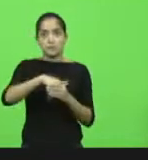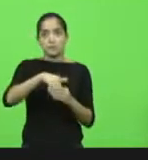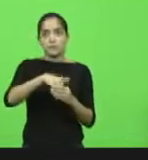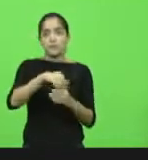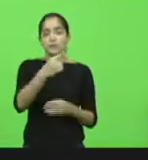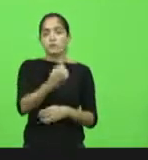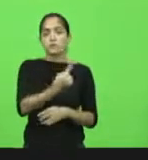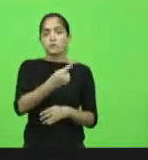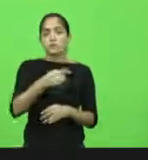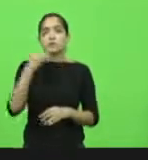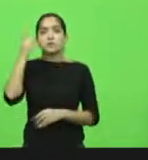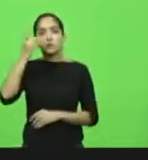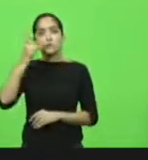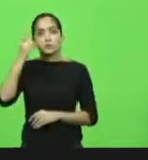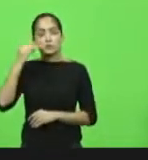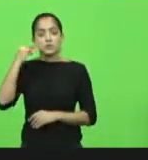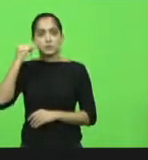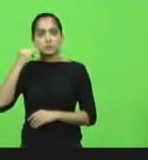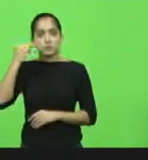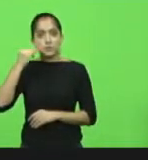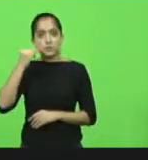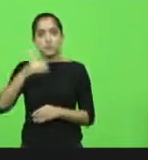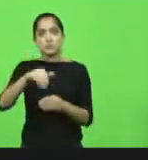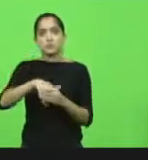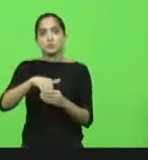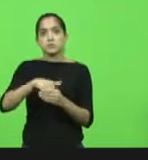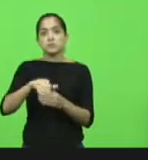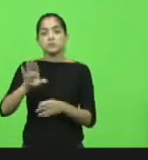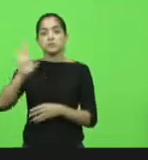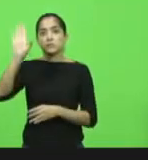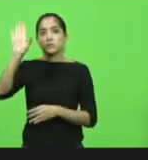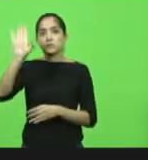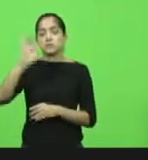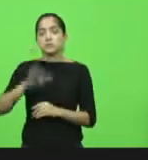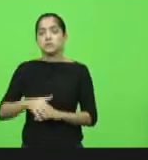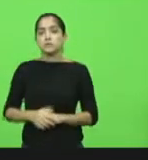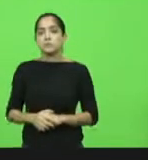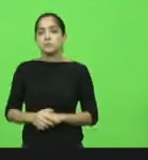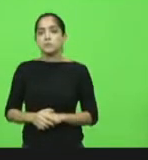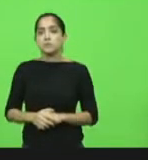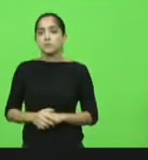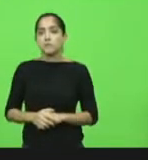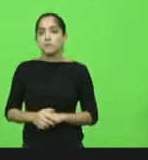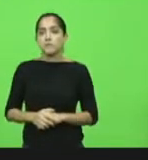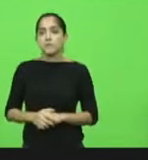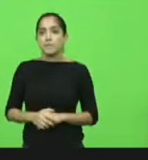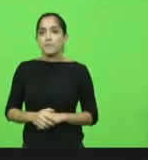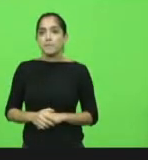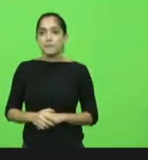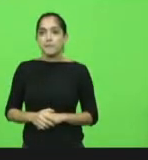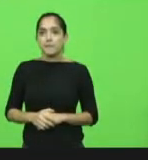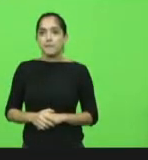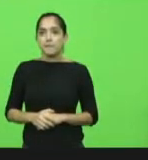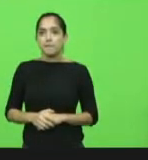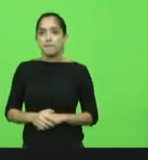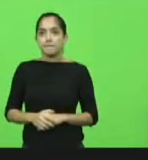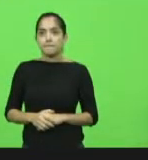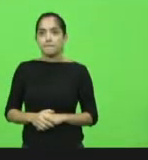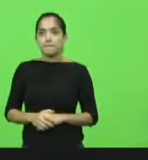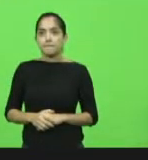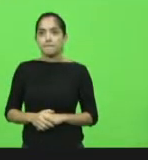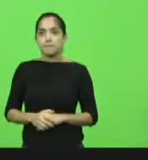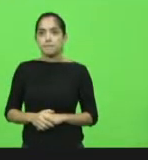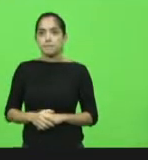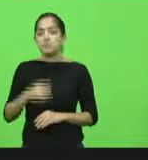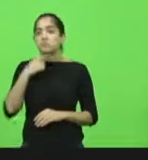Deputado Márcio Machado, por favor, questão de ordem. Questão de ordem, deputado Márcio Machado. Não estou conseguindo acessar